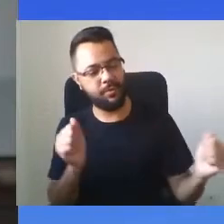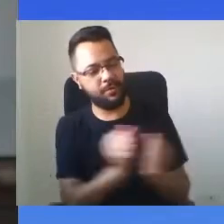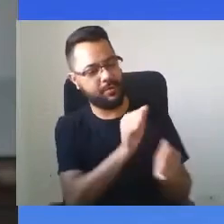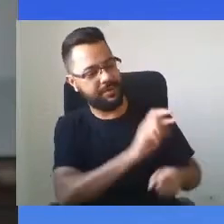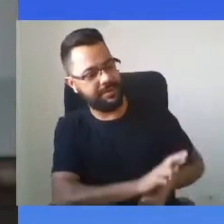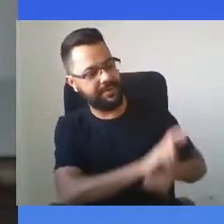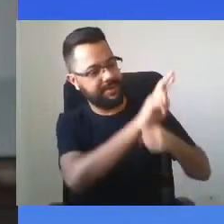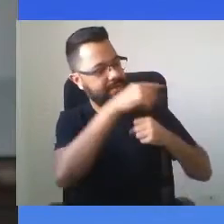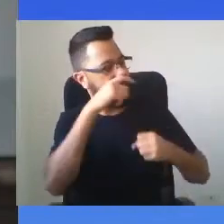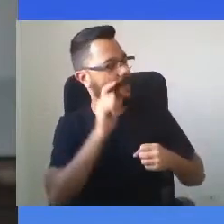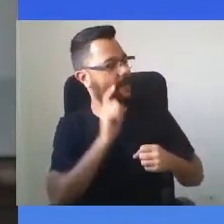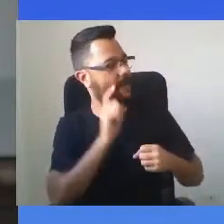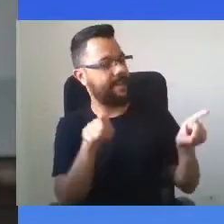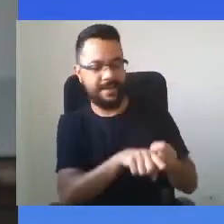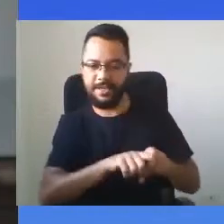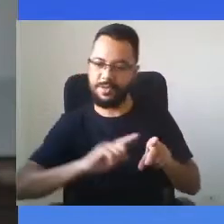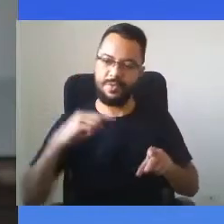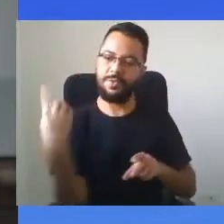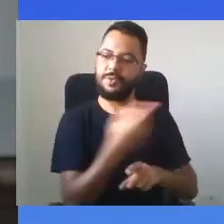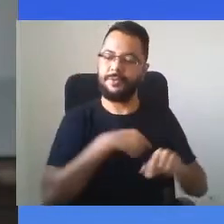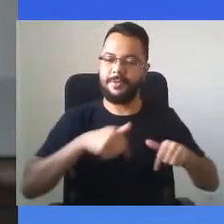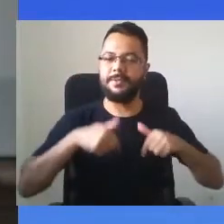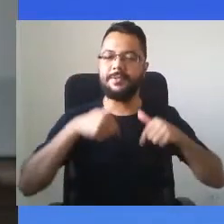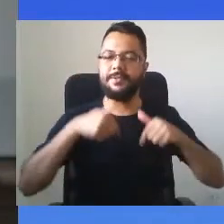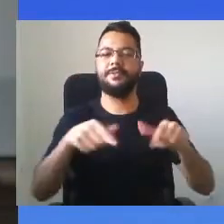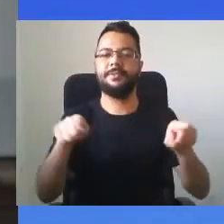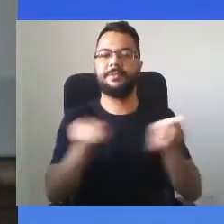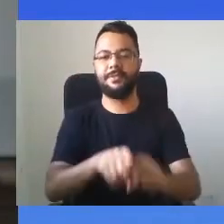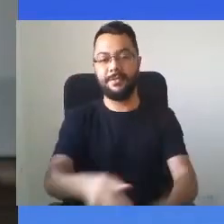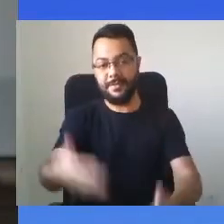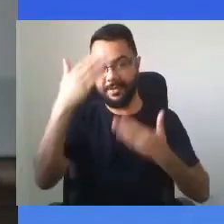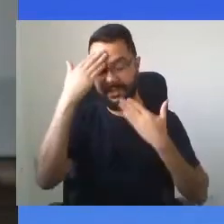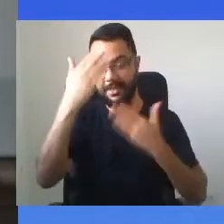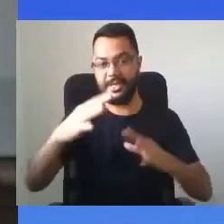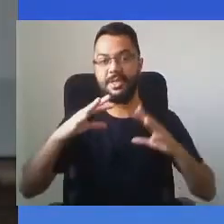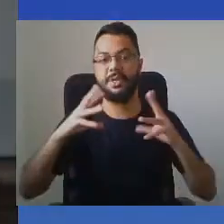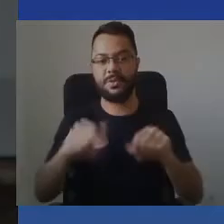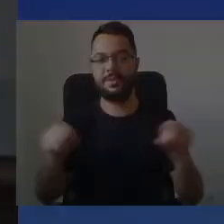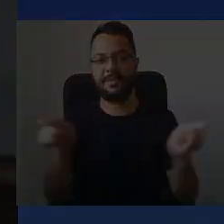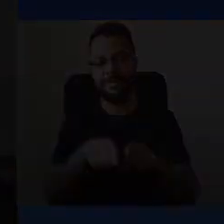para a frente. muito obrigada a todos e agradeço e gratidão a todos. Obrigada.